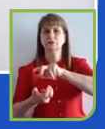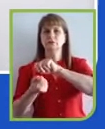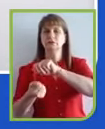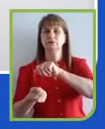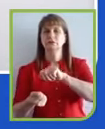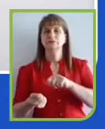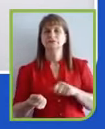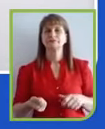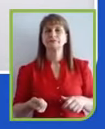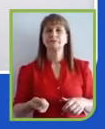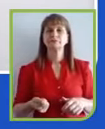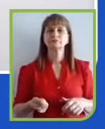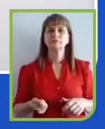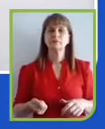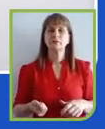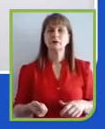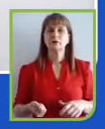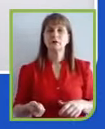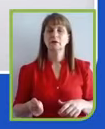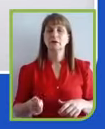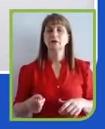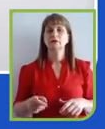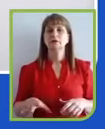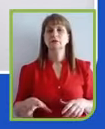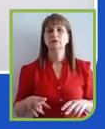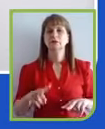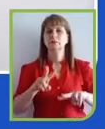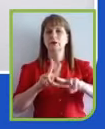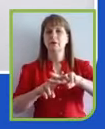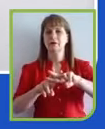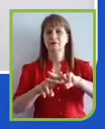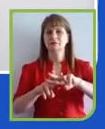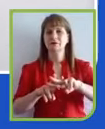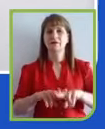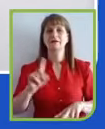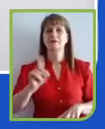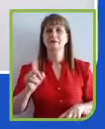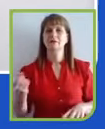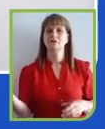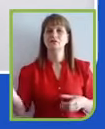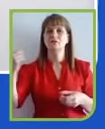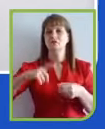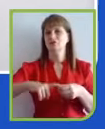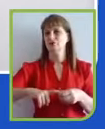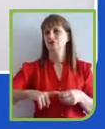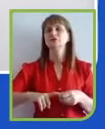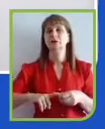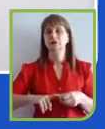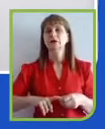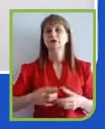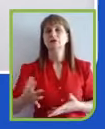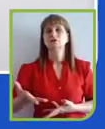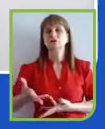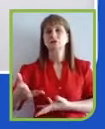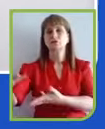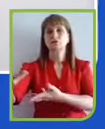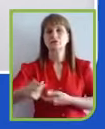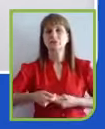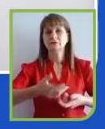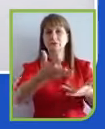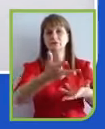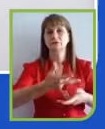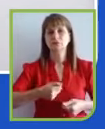o hashtag Não Volte, e convidamos a toda a sociedade a aderir e a não voltar nesse pós